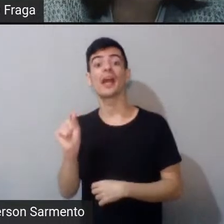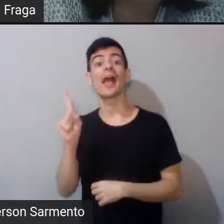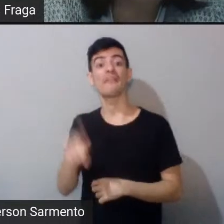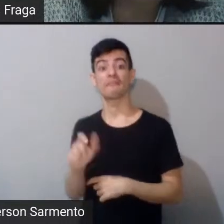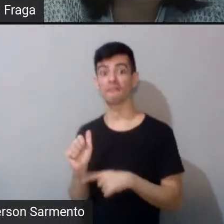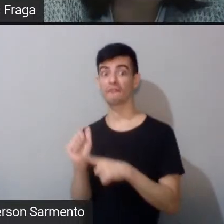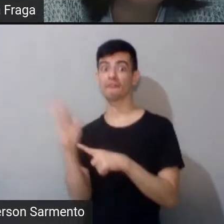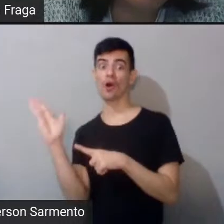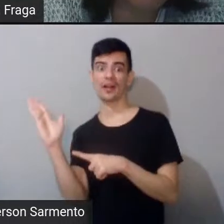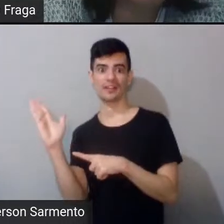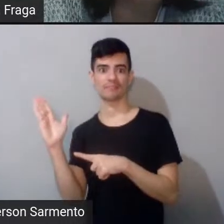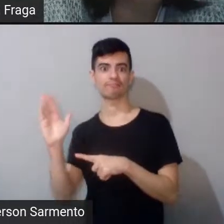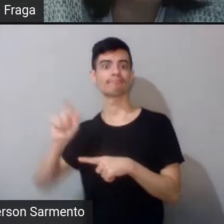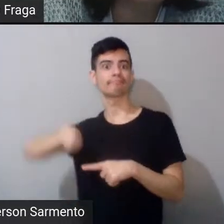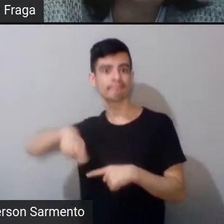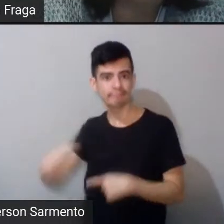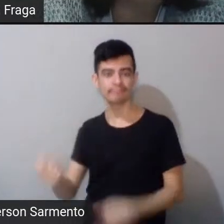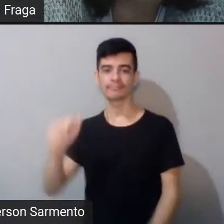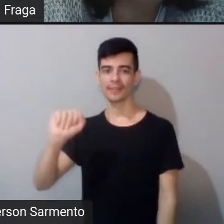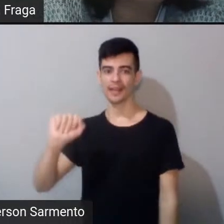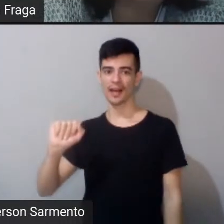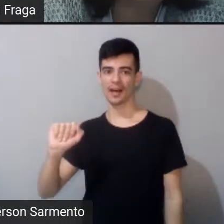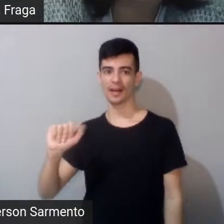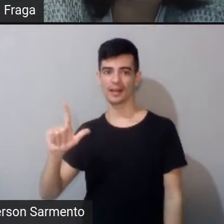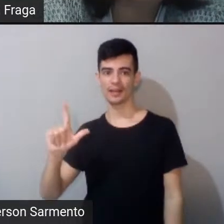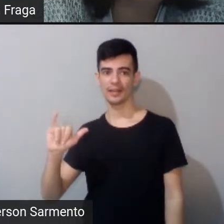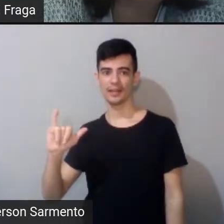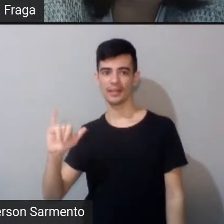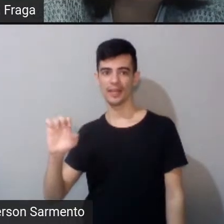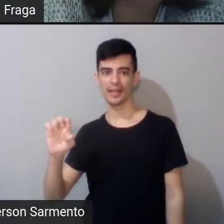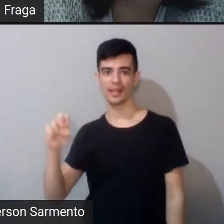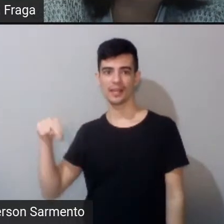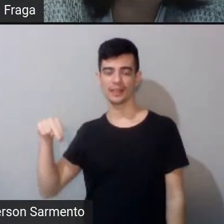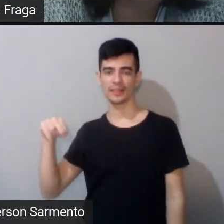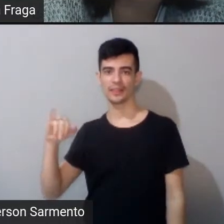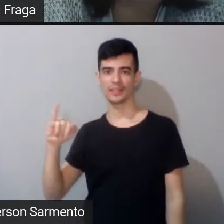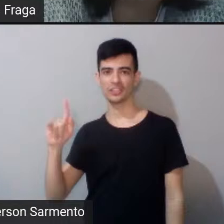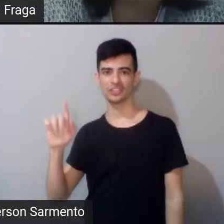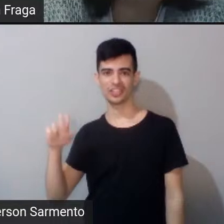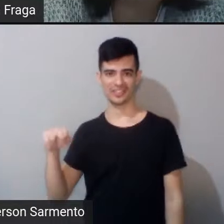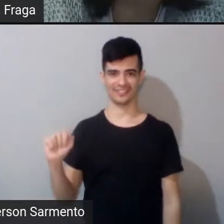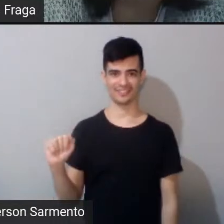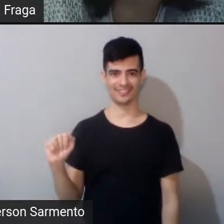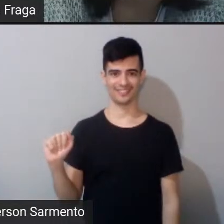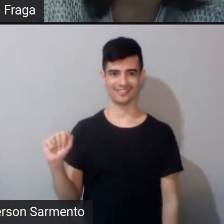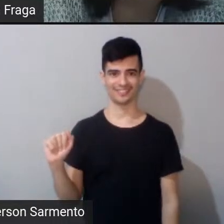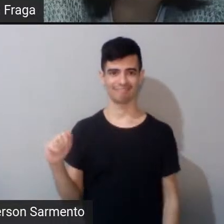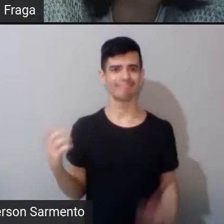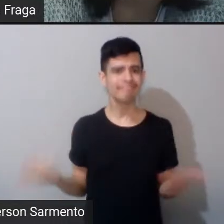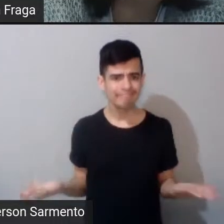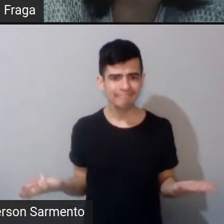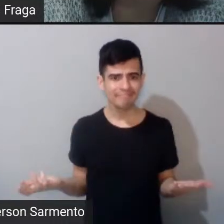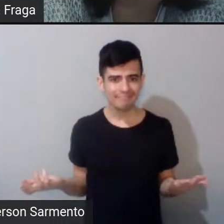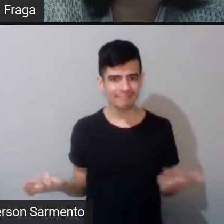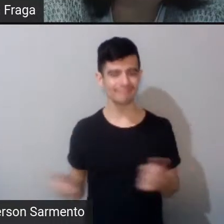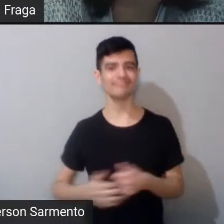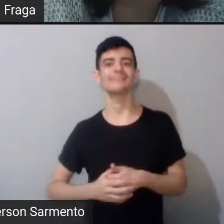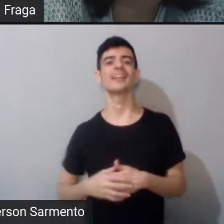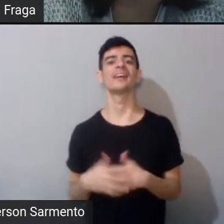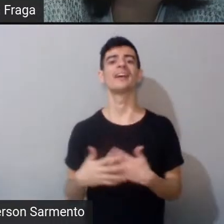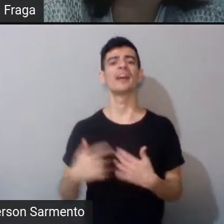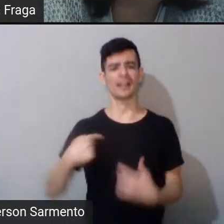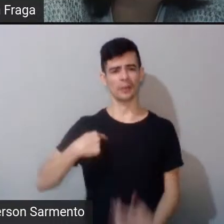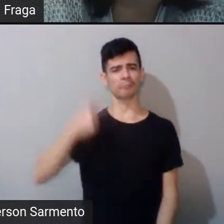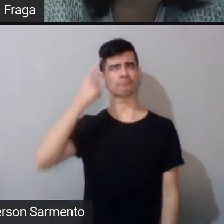Brasil, é o brasileiro, não é o índio. Né? E aí, eu comecei a pensar sobre isso. Peraí, o índio, o que que o índio é? O índio é